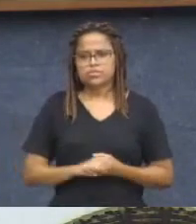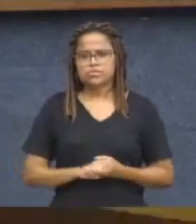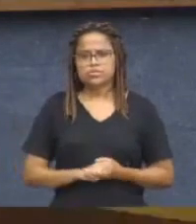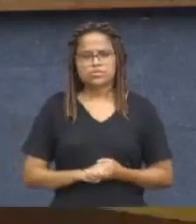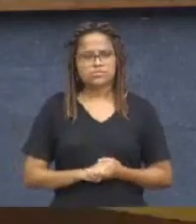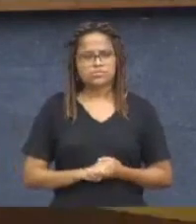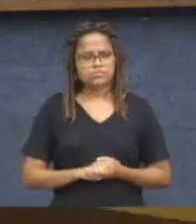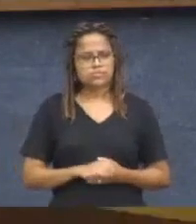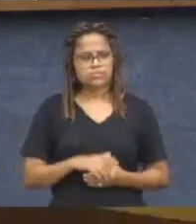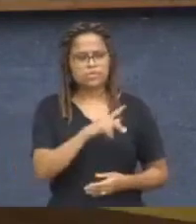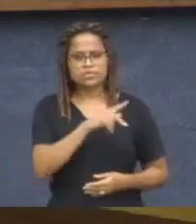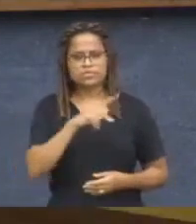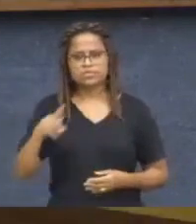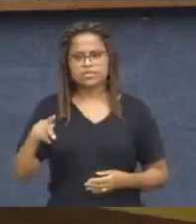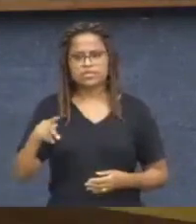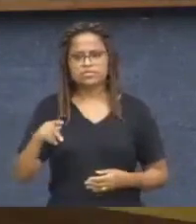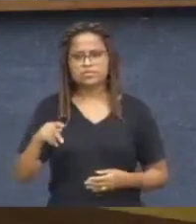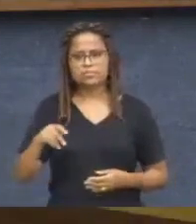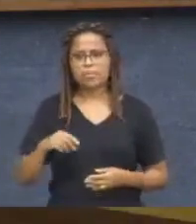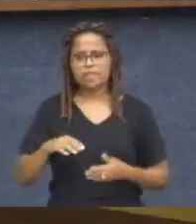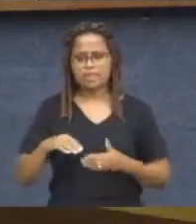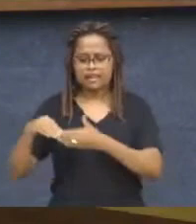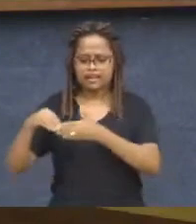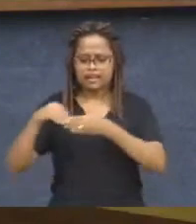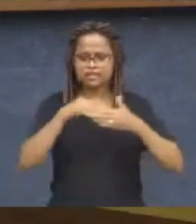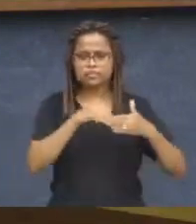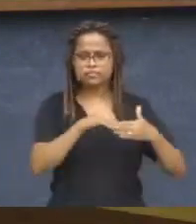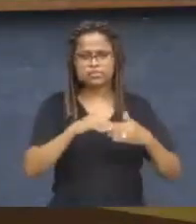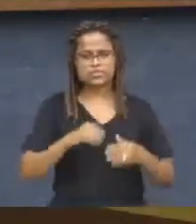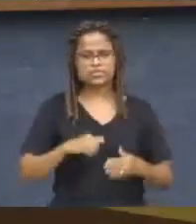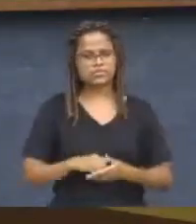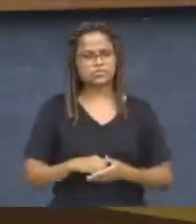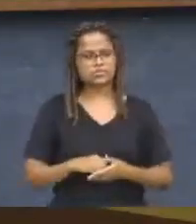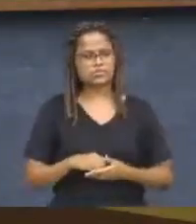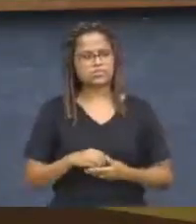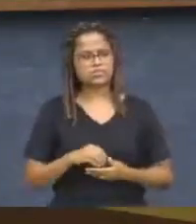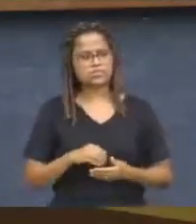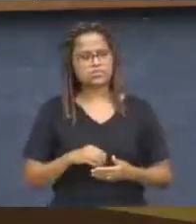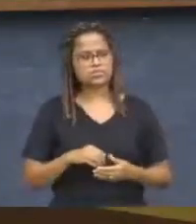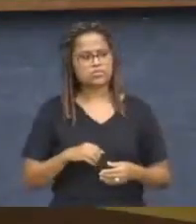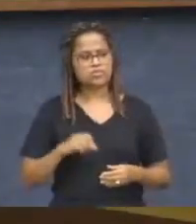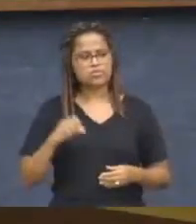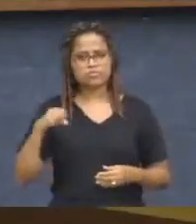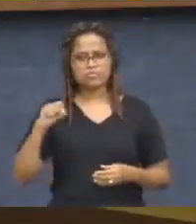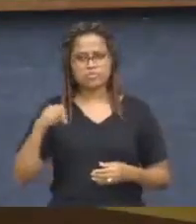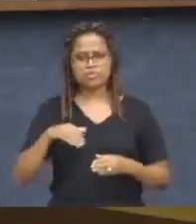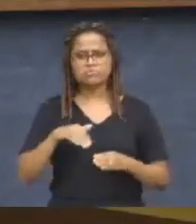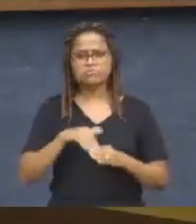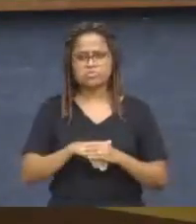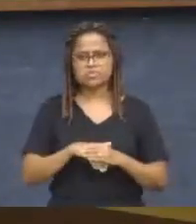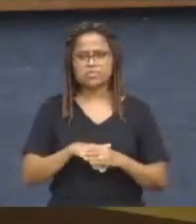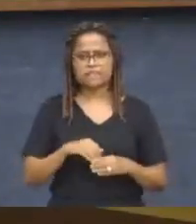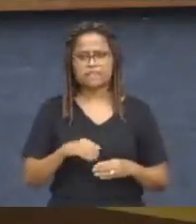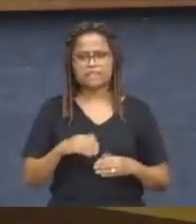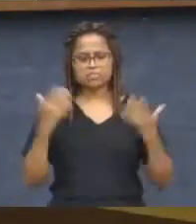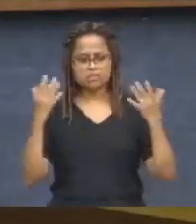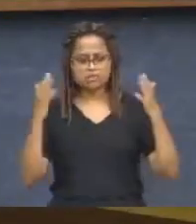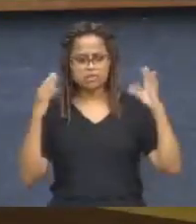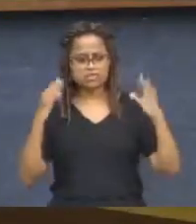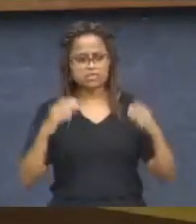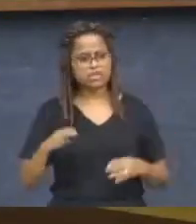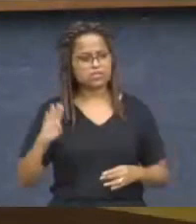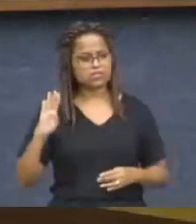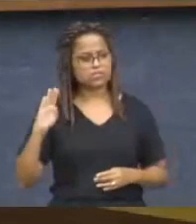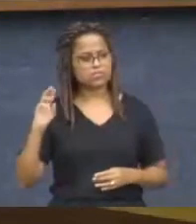Presidente, queria encaminhar o voto sim, parabenizar o vereador Braulio, autor da proposta, e dizer que o governo